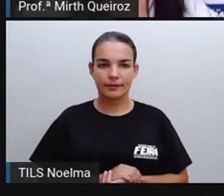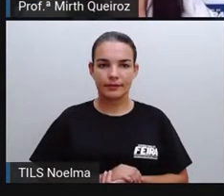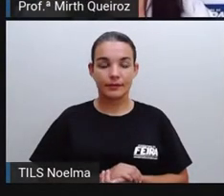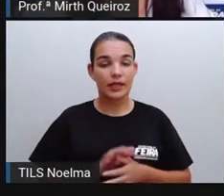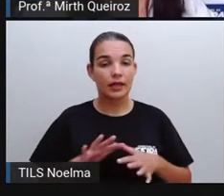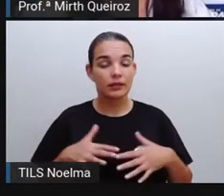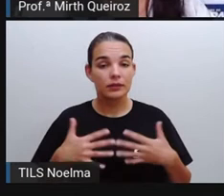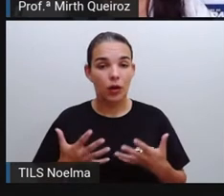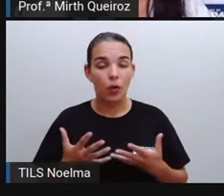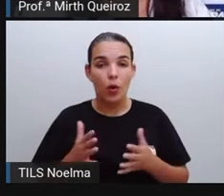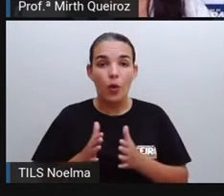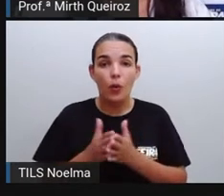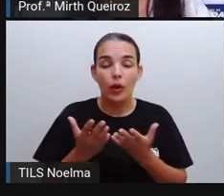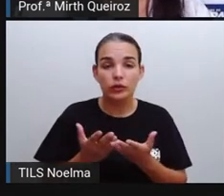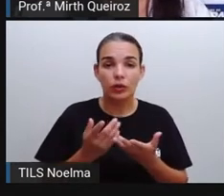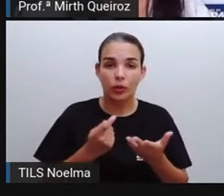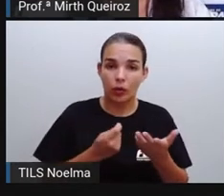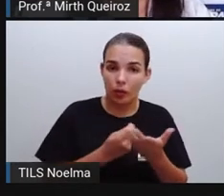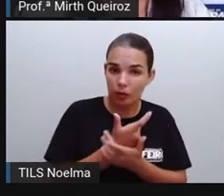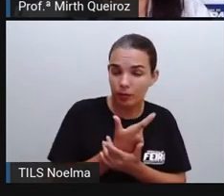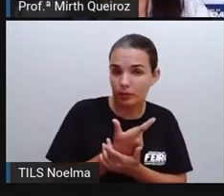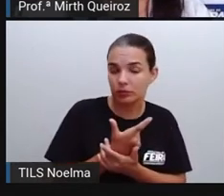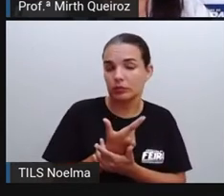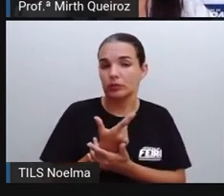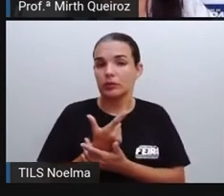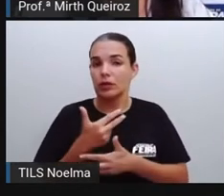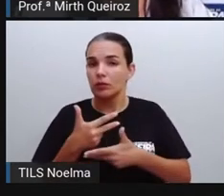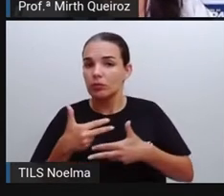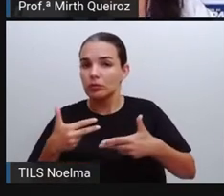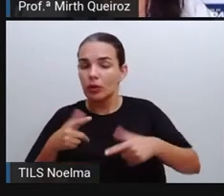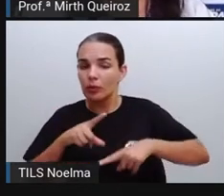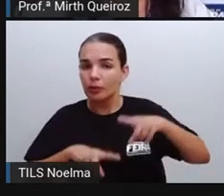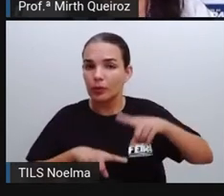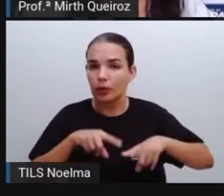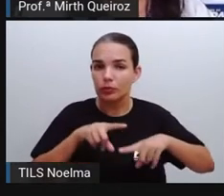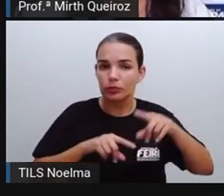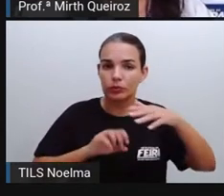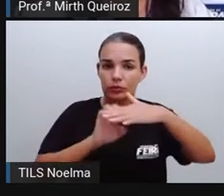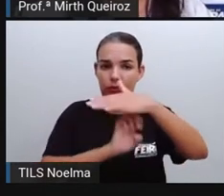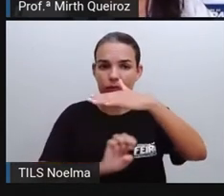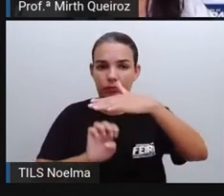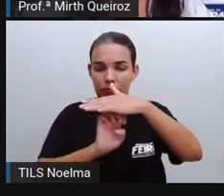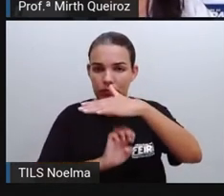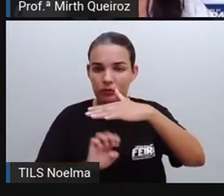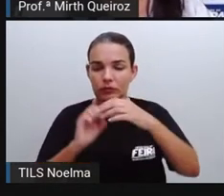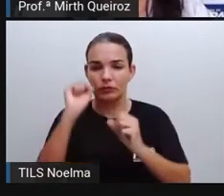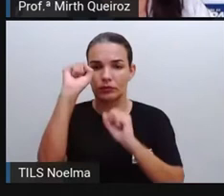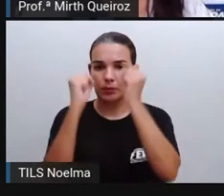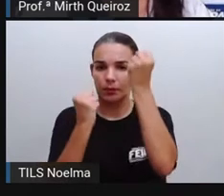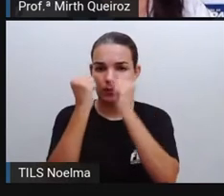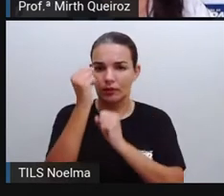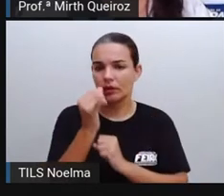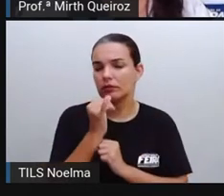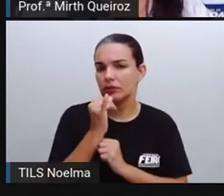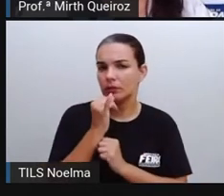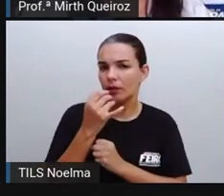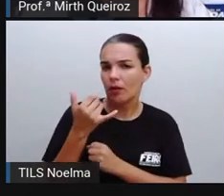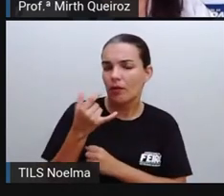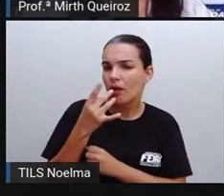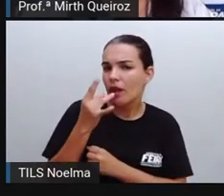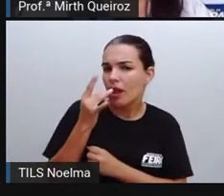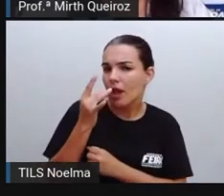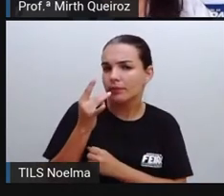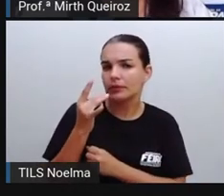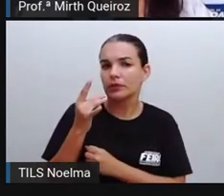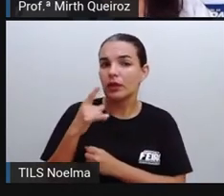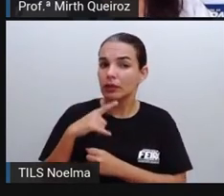Quando consumimos uma mercadoria industrializada, um lápis, por exemplo, estamos utilizando